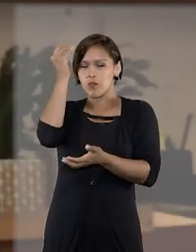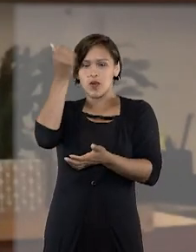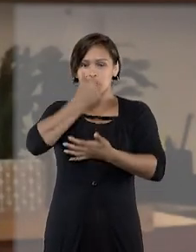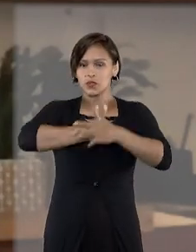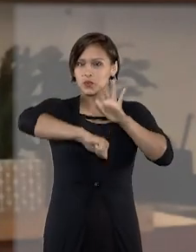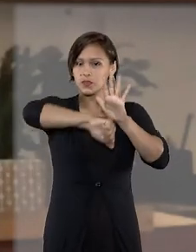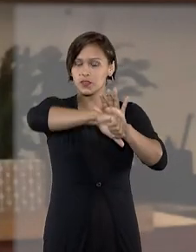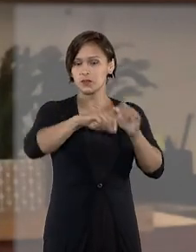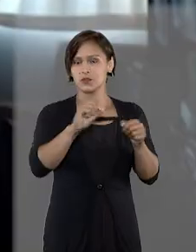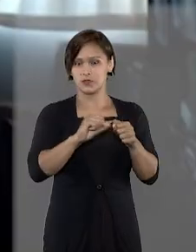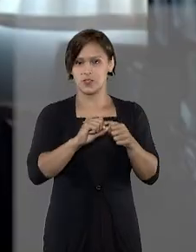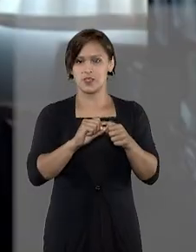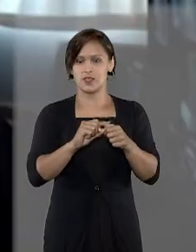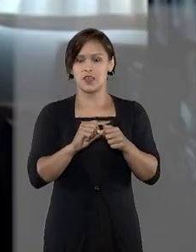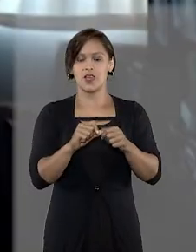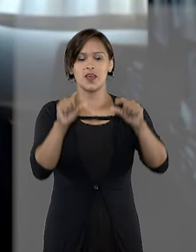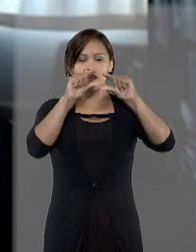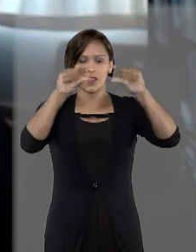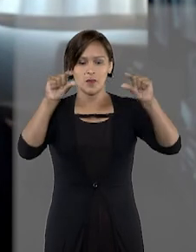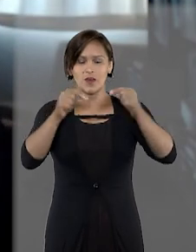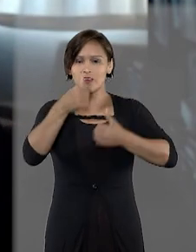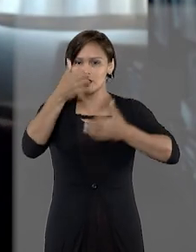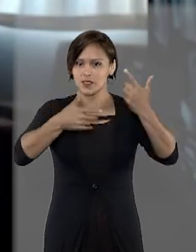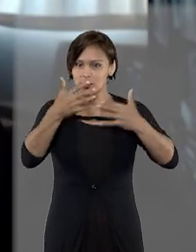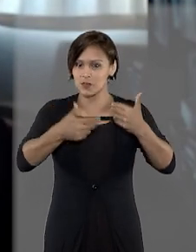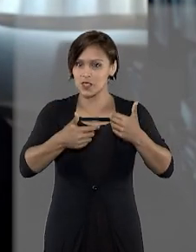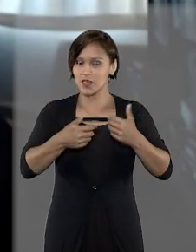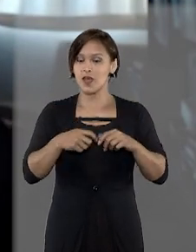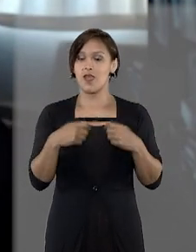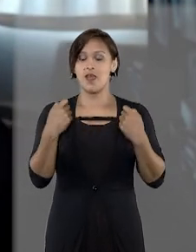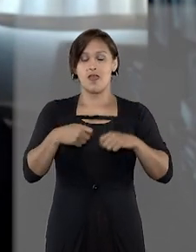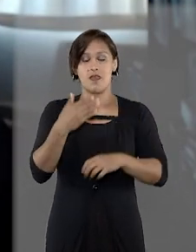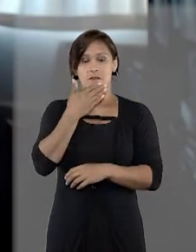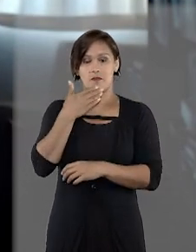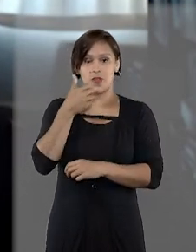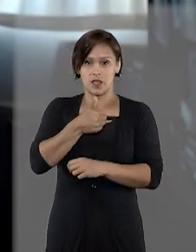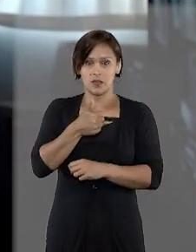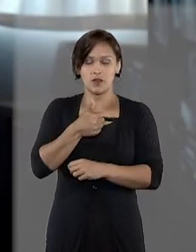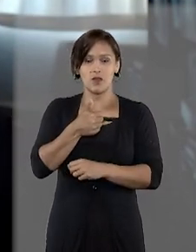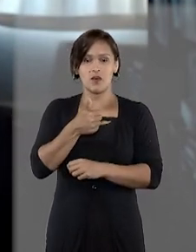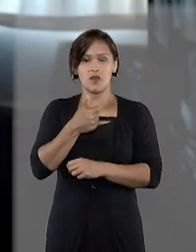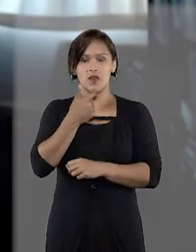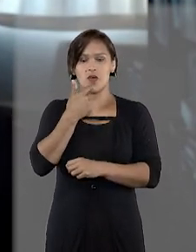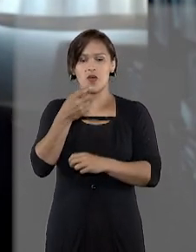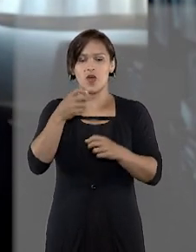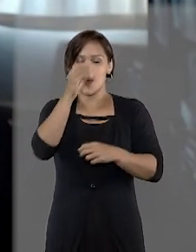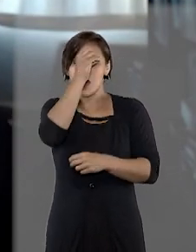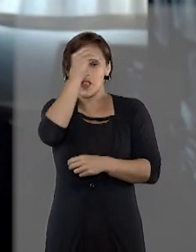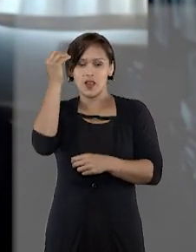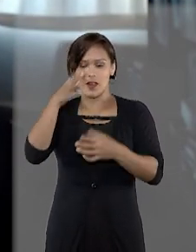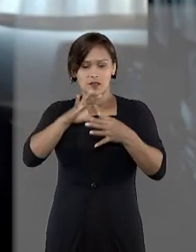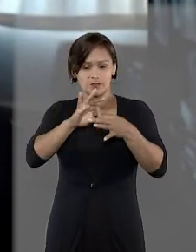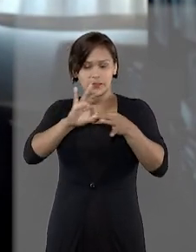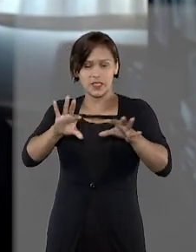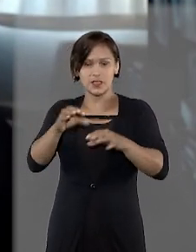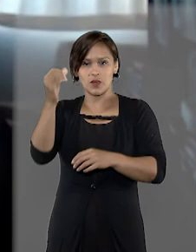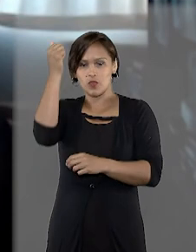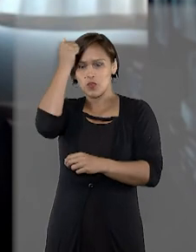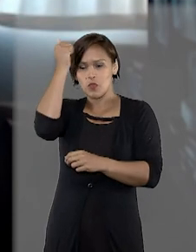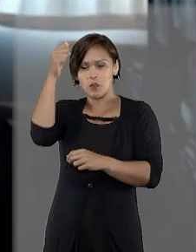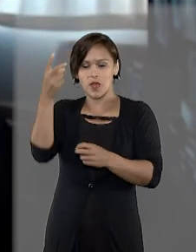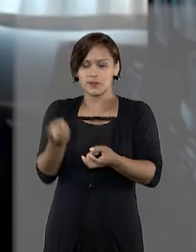efetivamente, praticou um crime. Há uma frase que diz mais ou menos o seguinte, é preferível absorver um